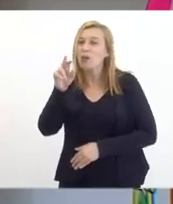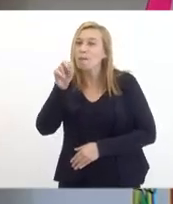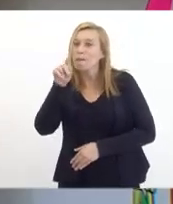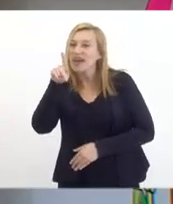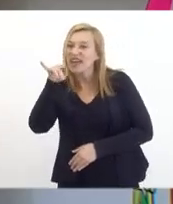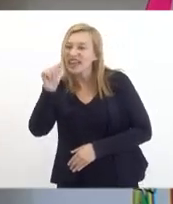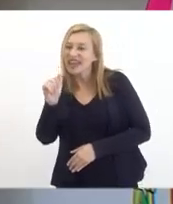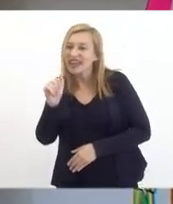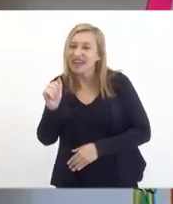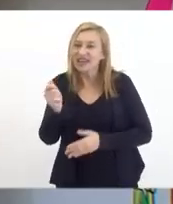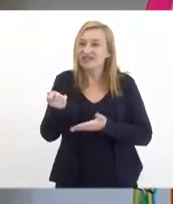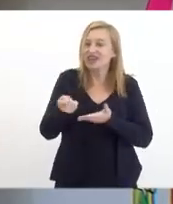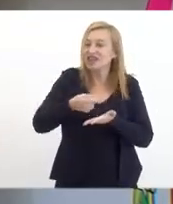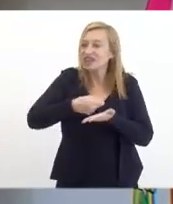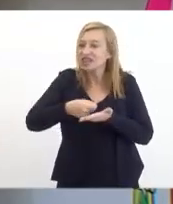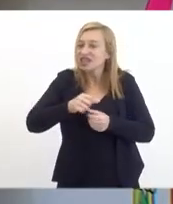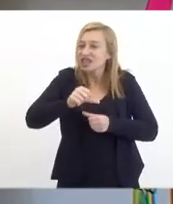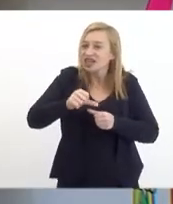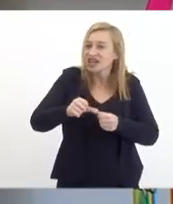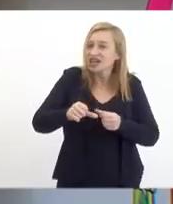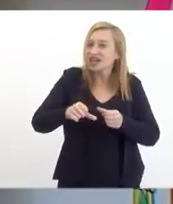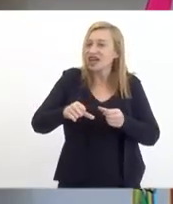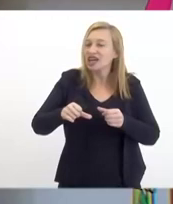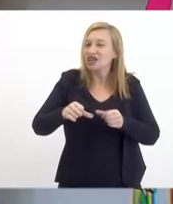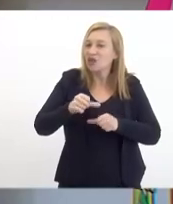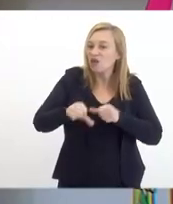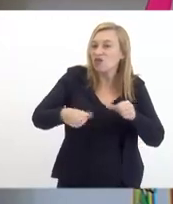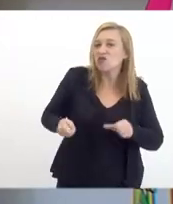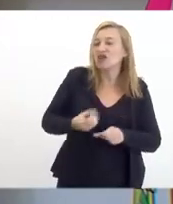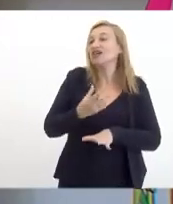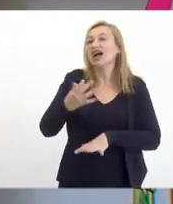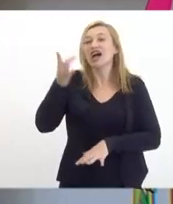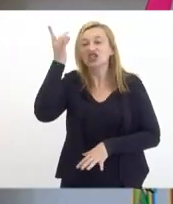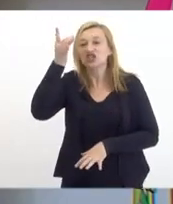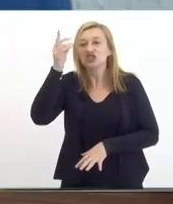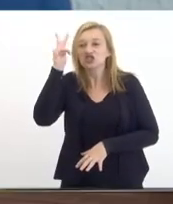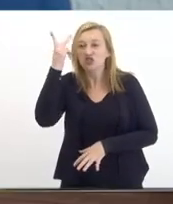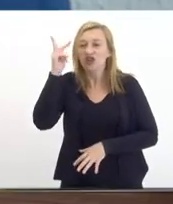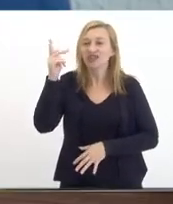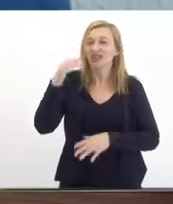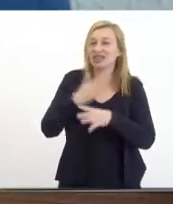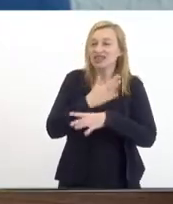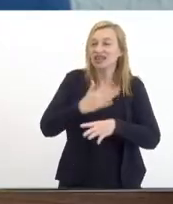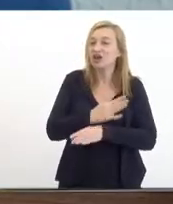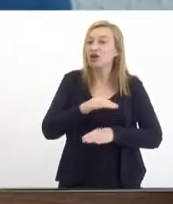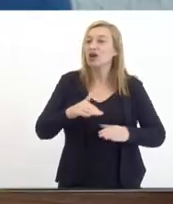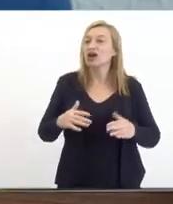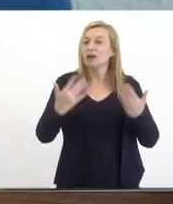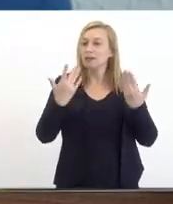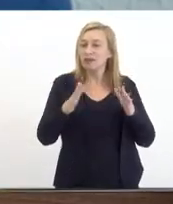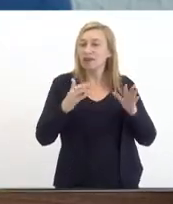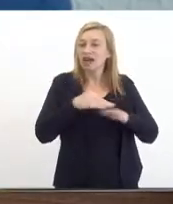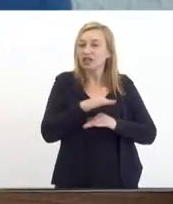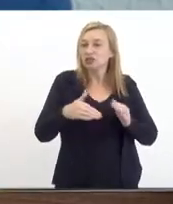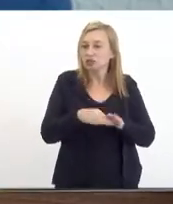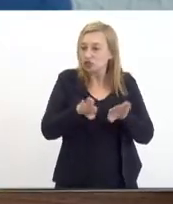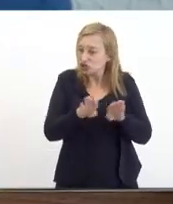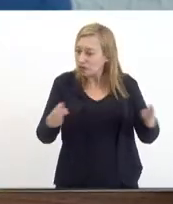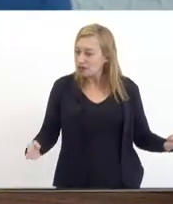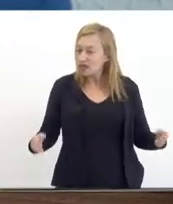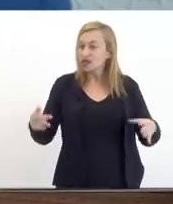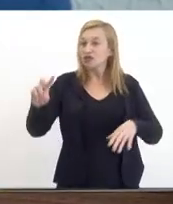reescrevendo a história daquela cidade cumprimento todos os presentes da mesa e os que estão nos assistindo